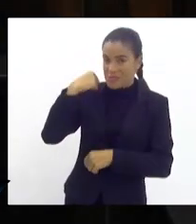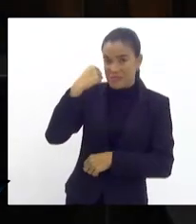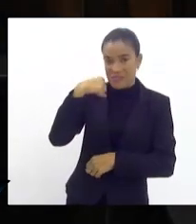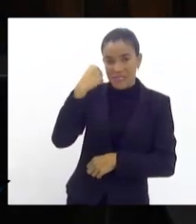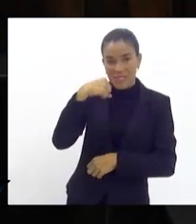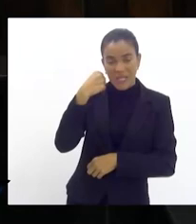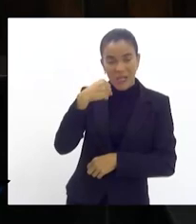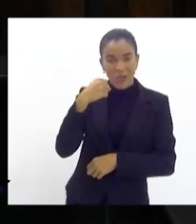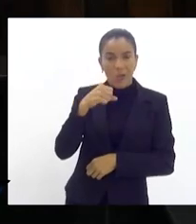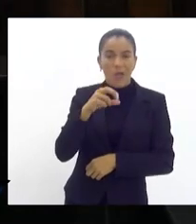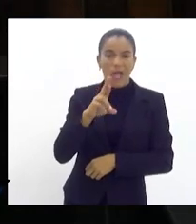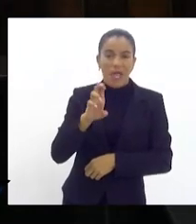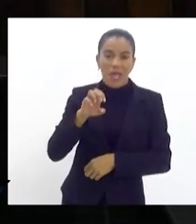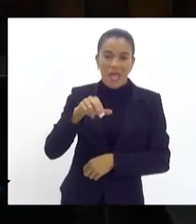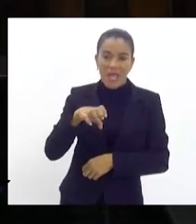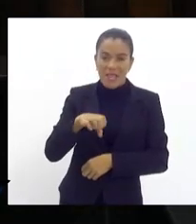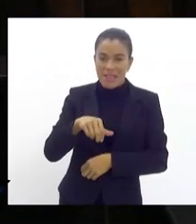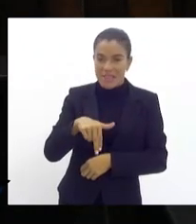Calheiros